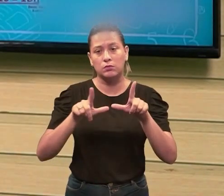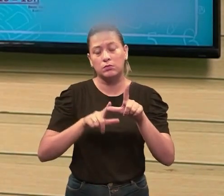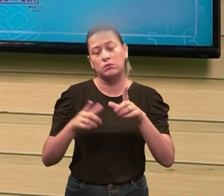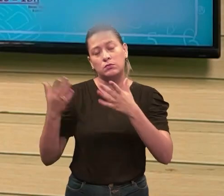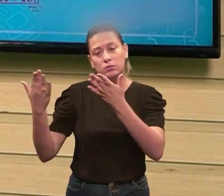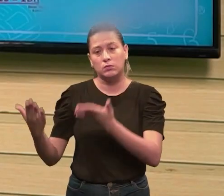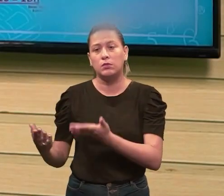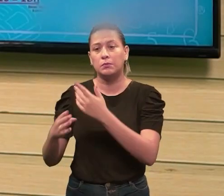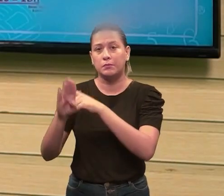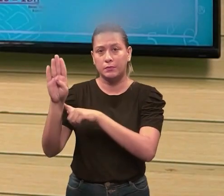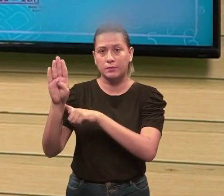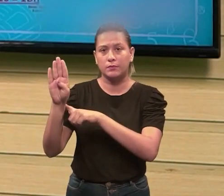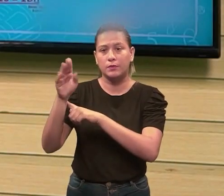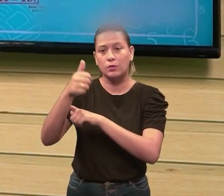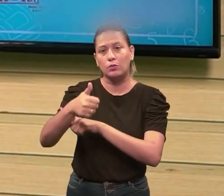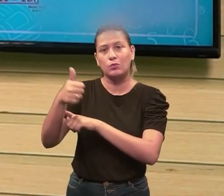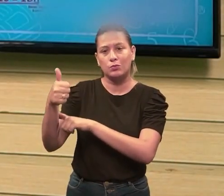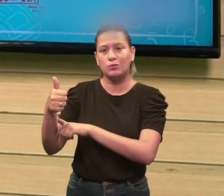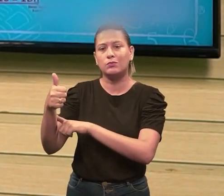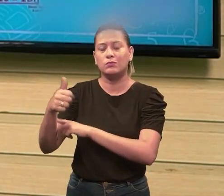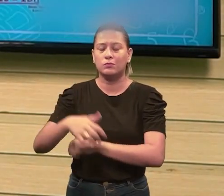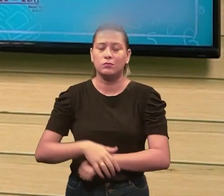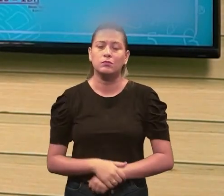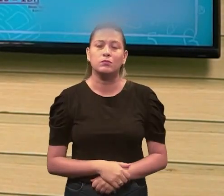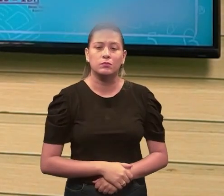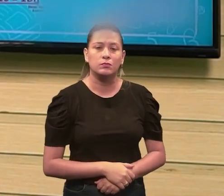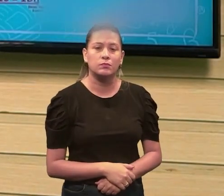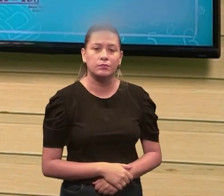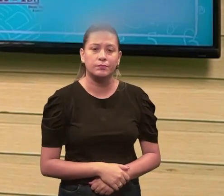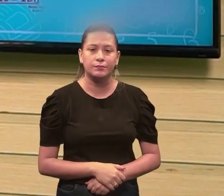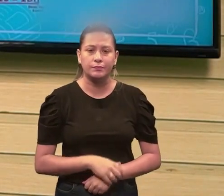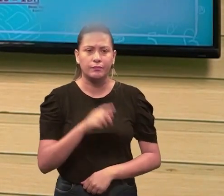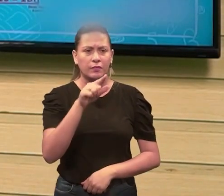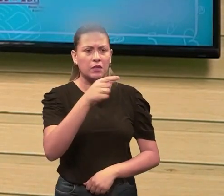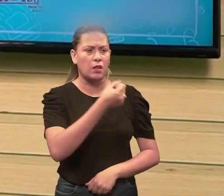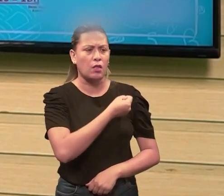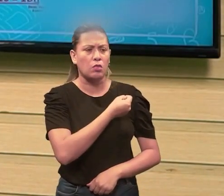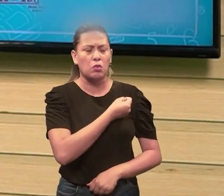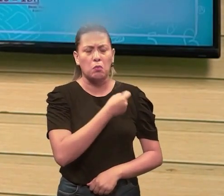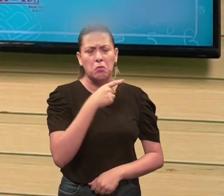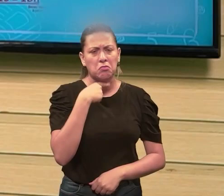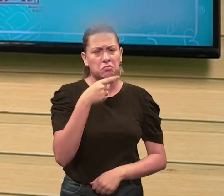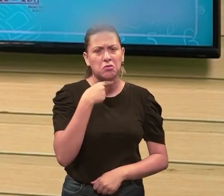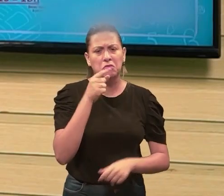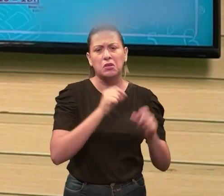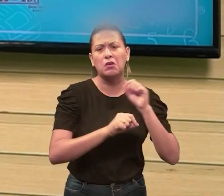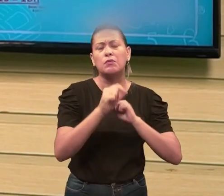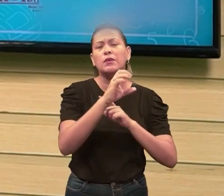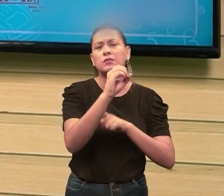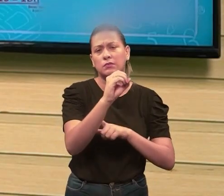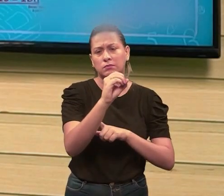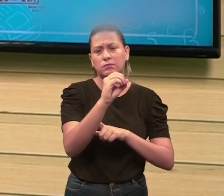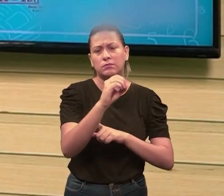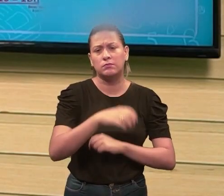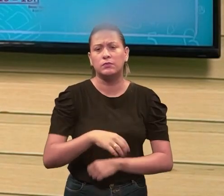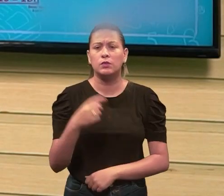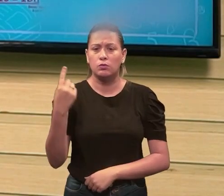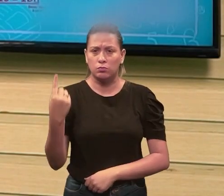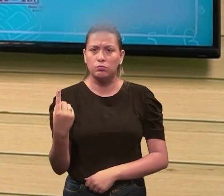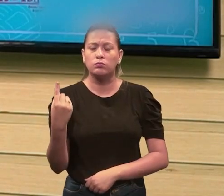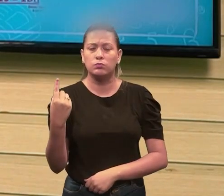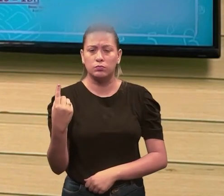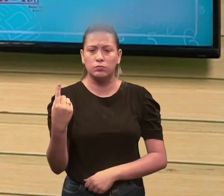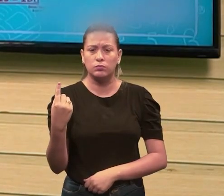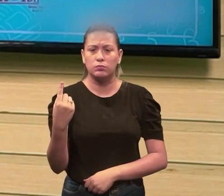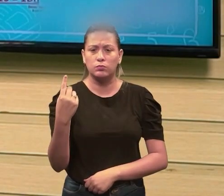o 11 é correspondente que letra? B. B. E aqui, a mesma coisa, aqui quando não tem número nenhum é porque é 0. Então, aqui